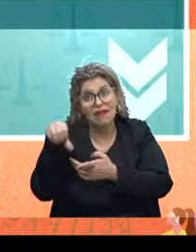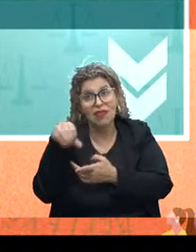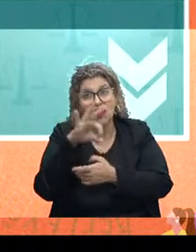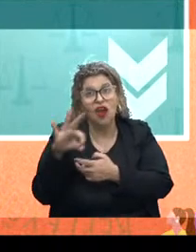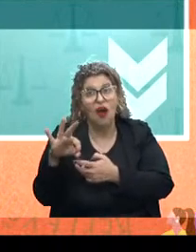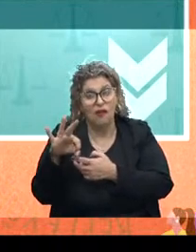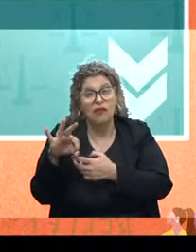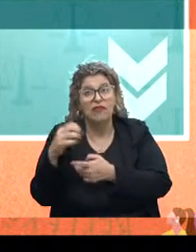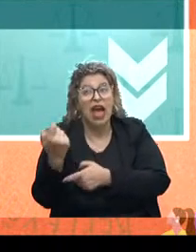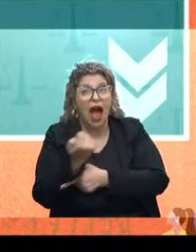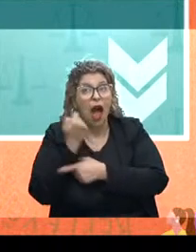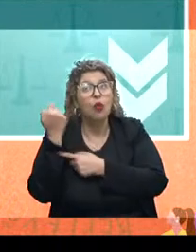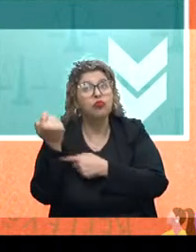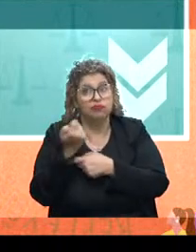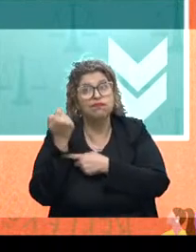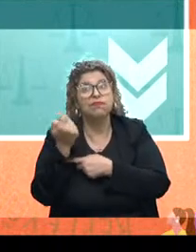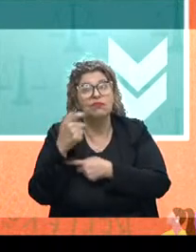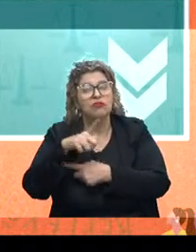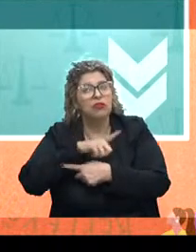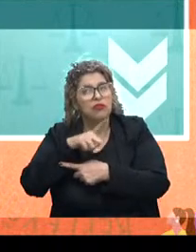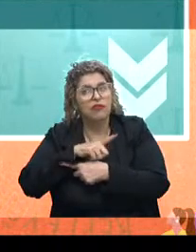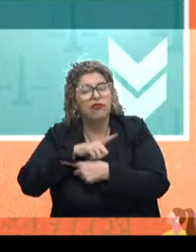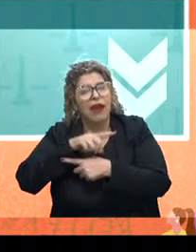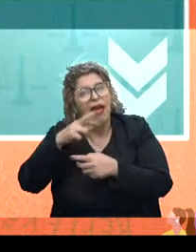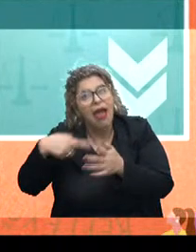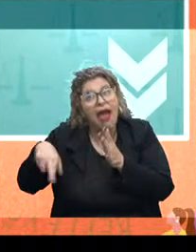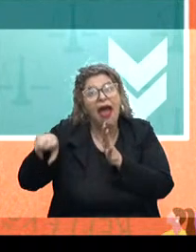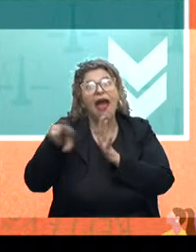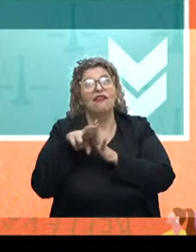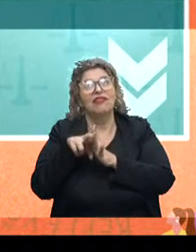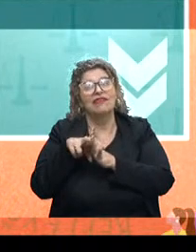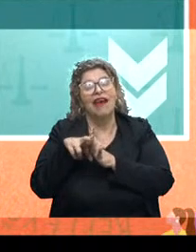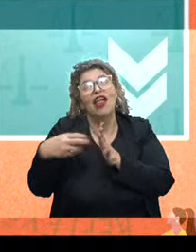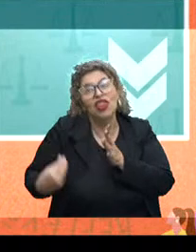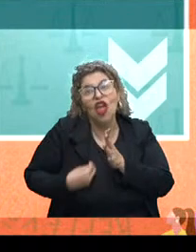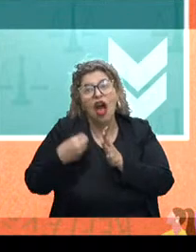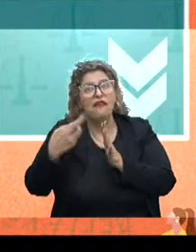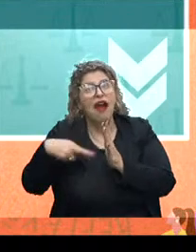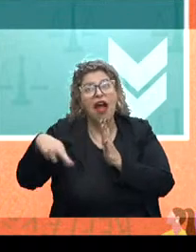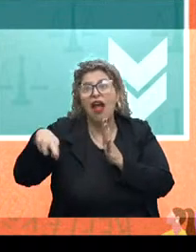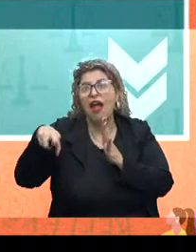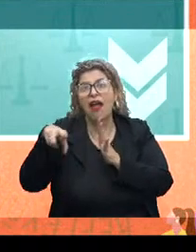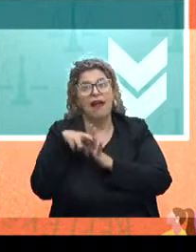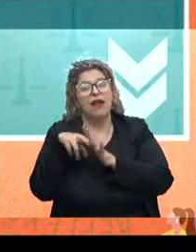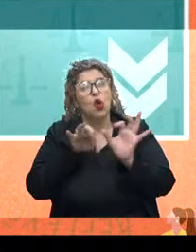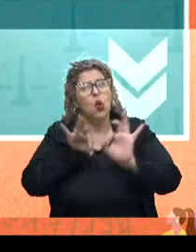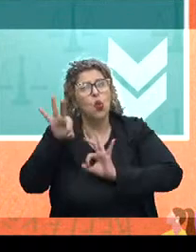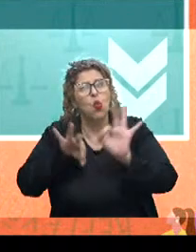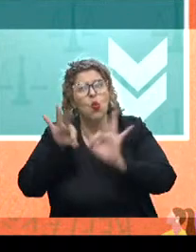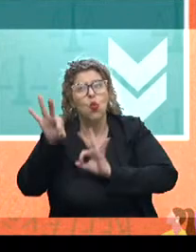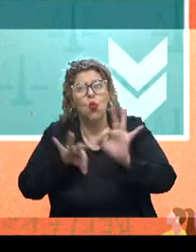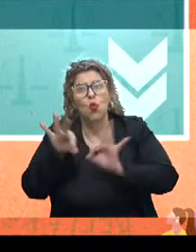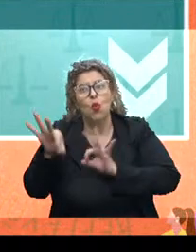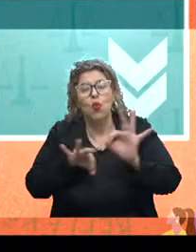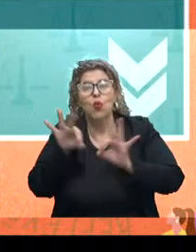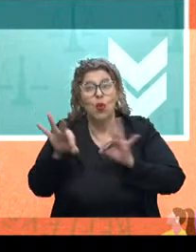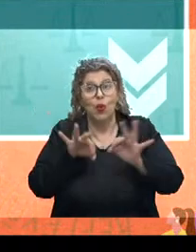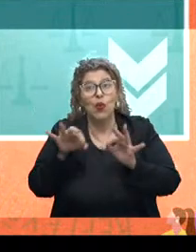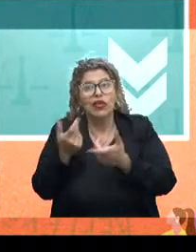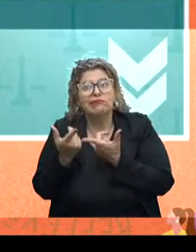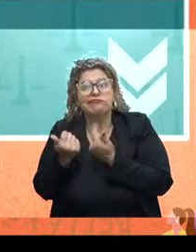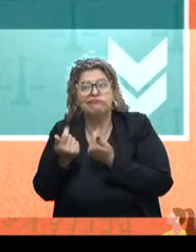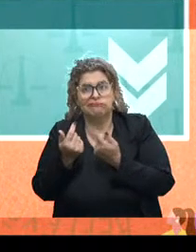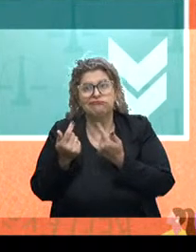importante de gaúchos que tiveram que se reinventar, tiveram que reorganizar as suas